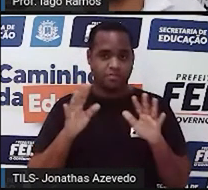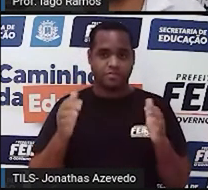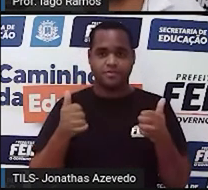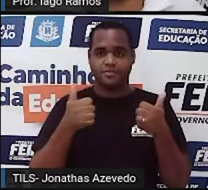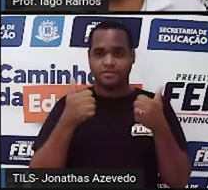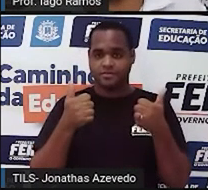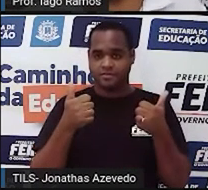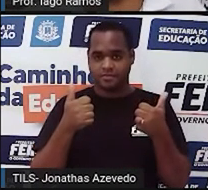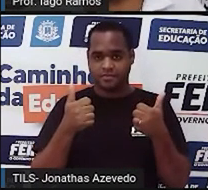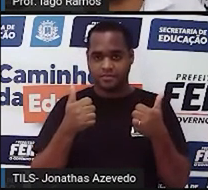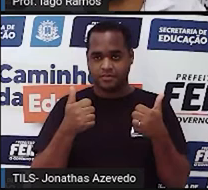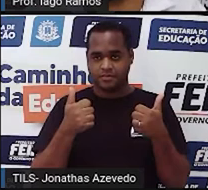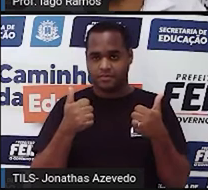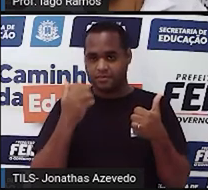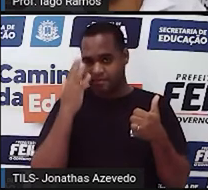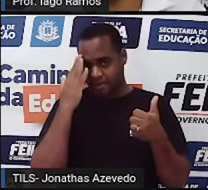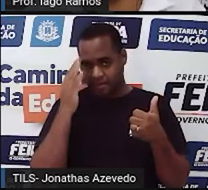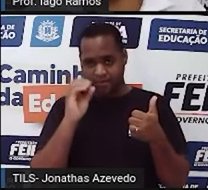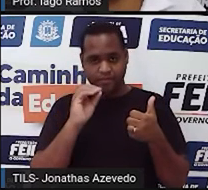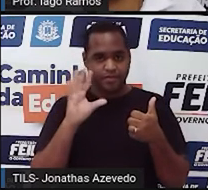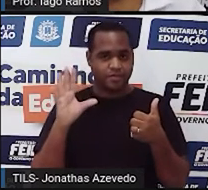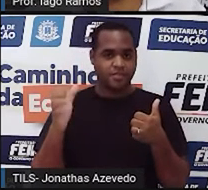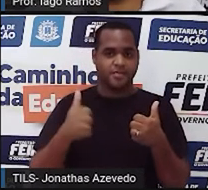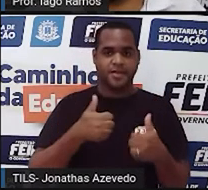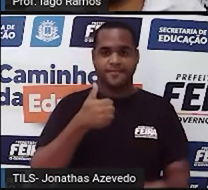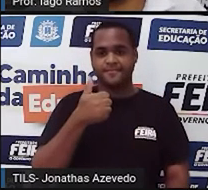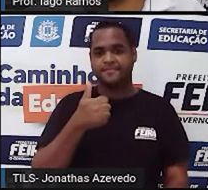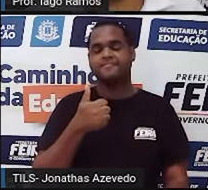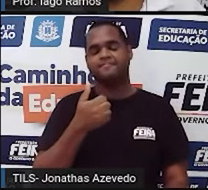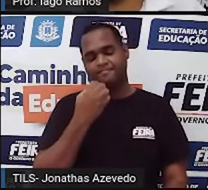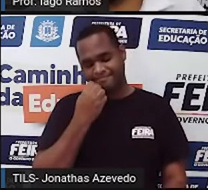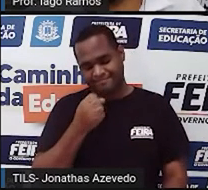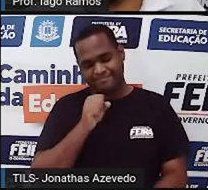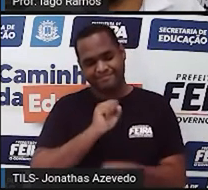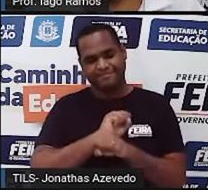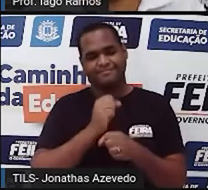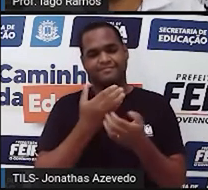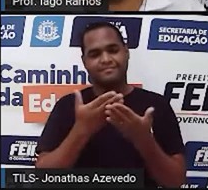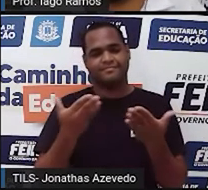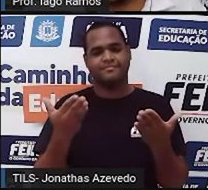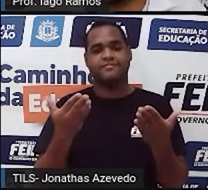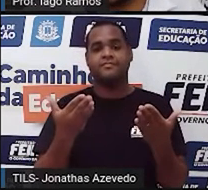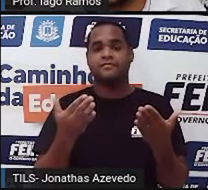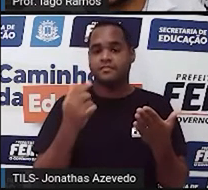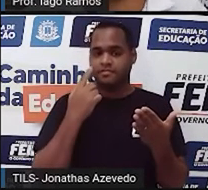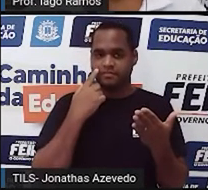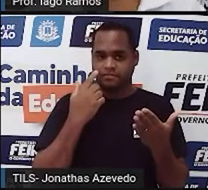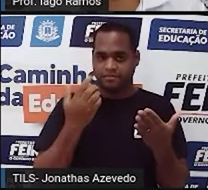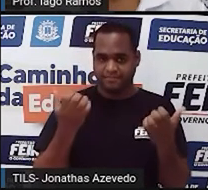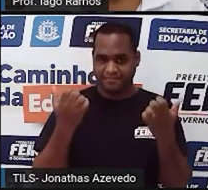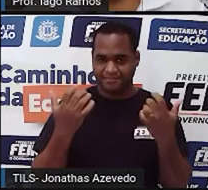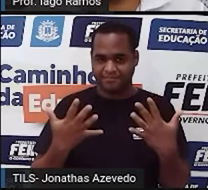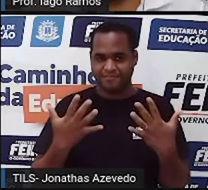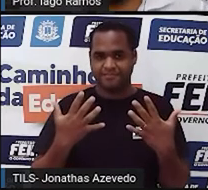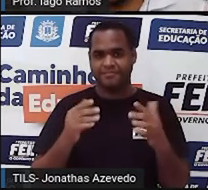Até então, tudo entendido? Eu espero que sim. Tá bom? Mas vamos lá agora, né?